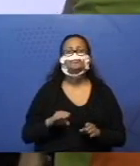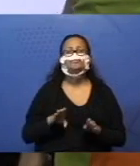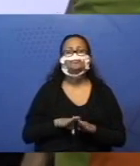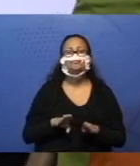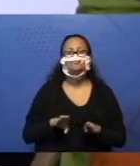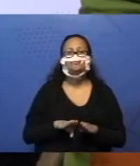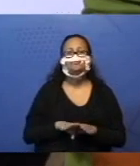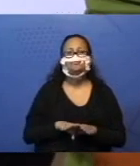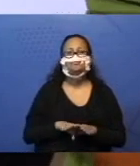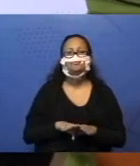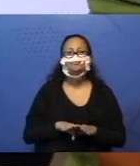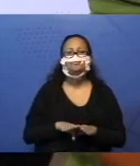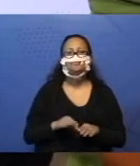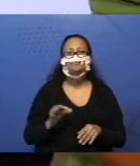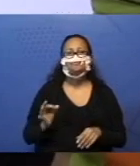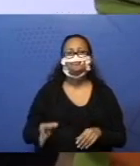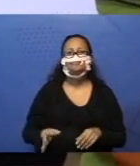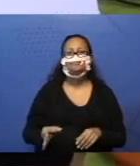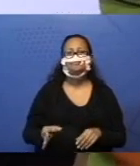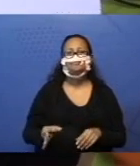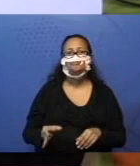Também dá certo.